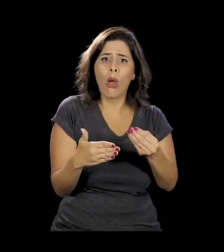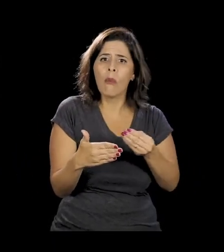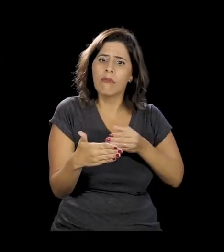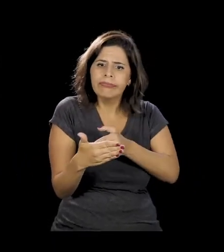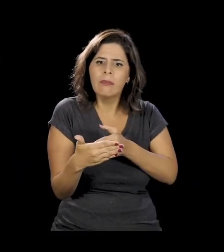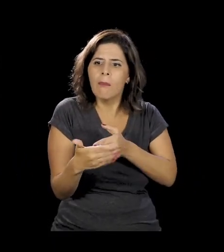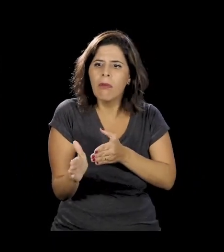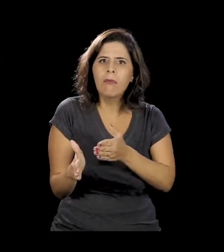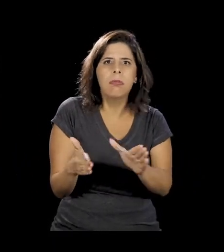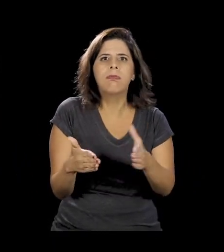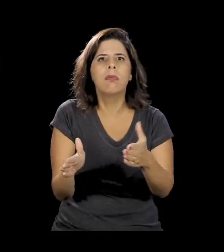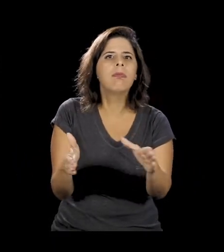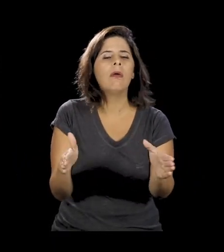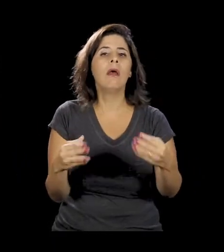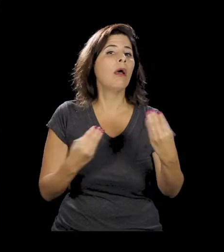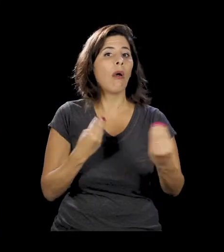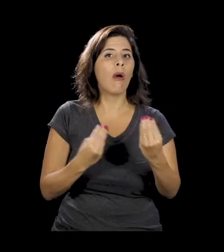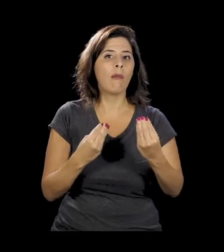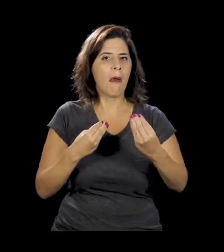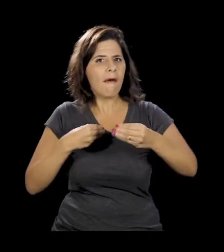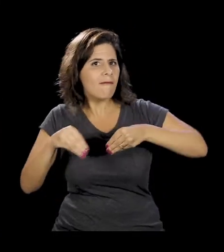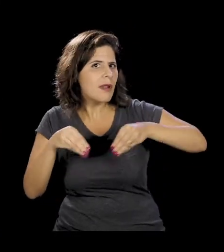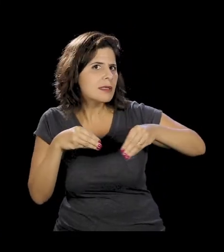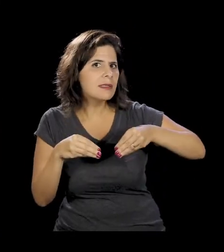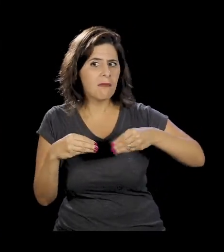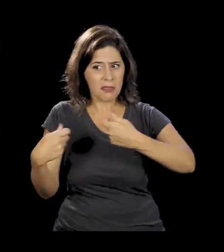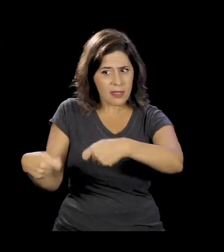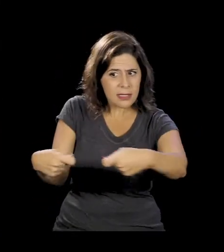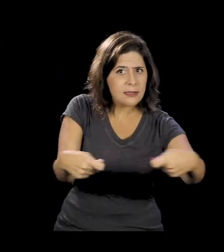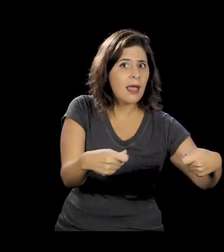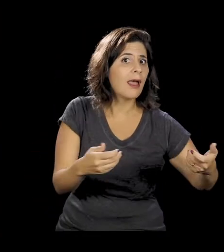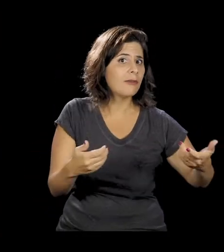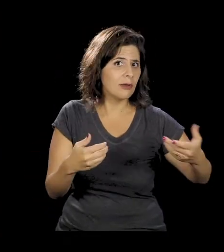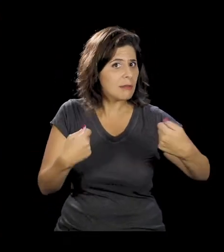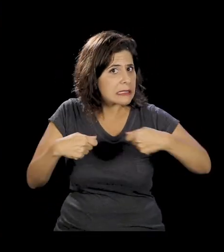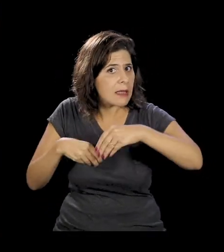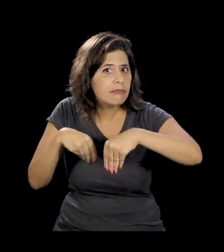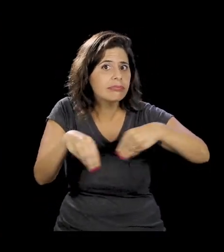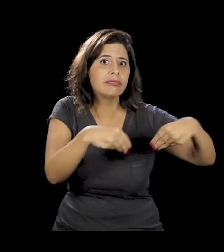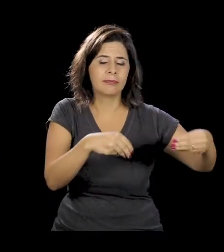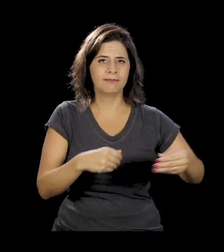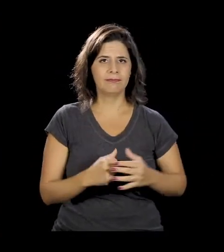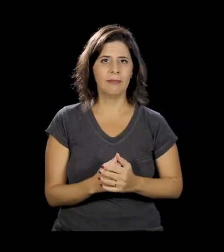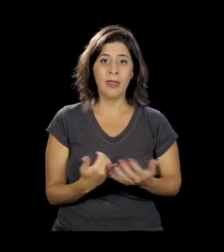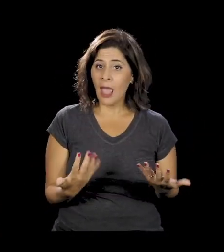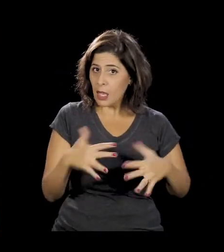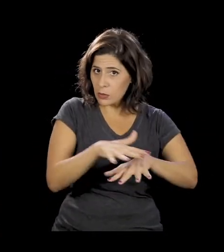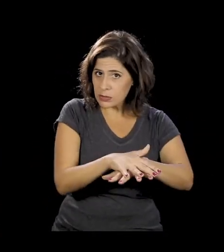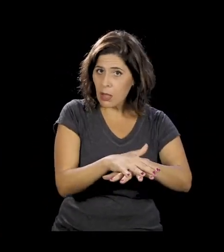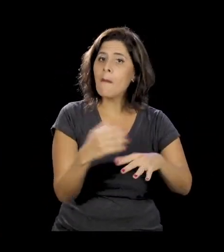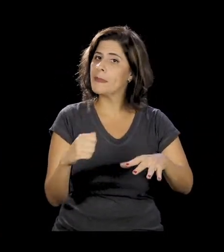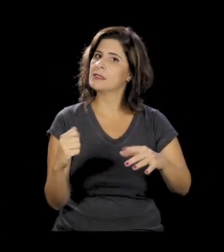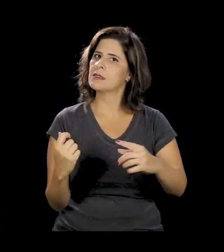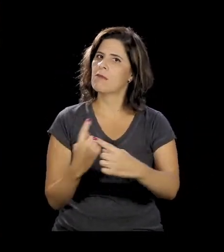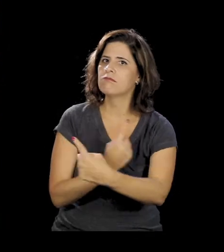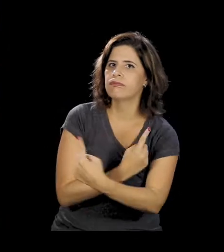a gente pode maleabilizar essas necessidades. O processo inclusivo, ele sempre é uma via de mão dupla.